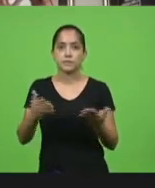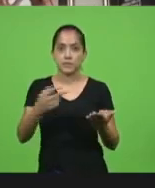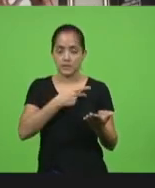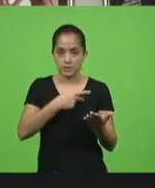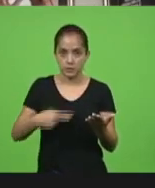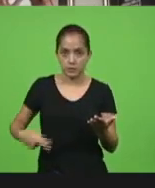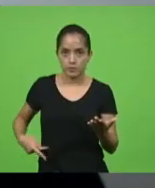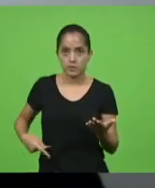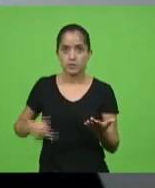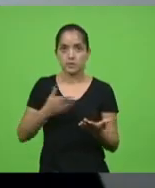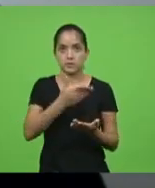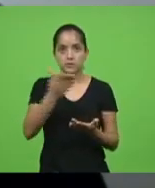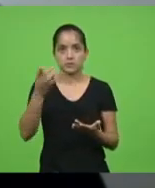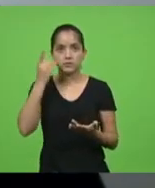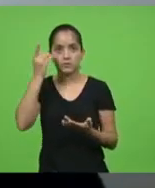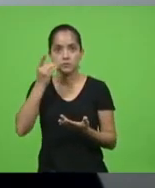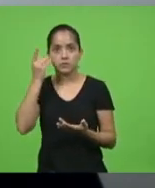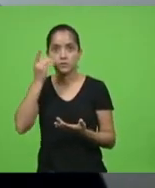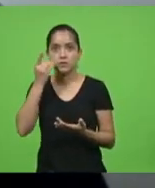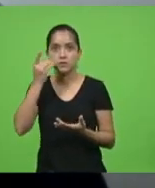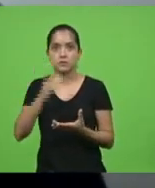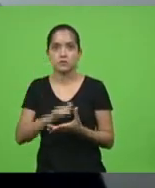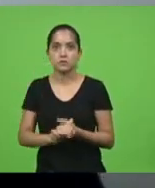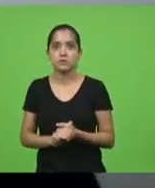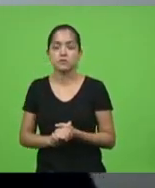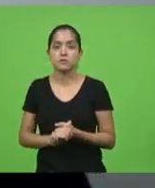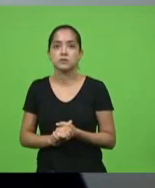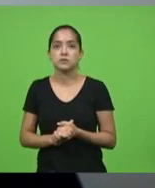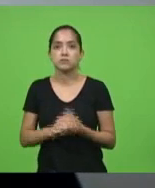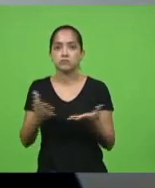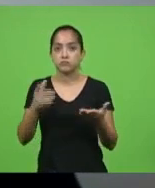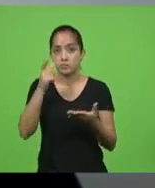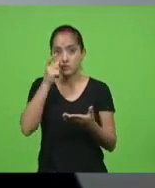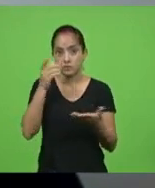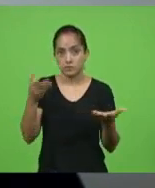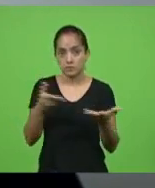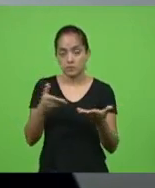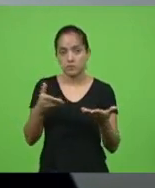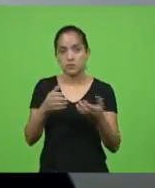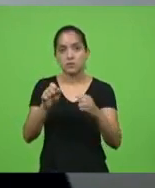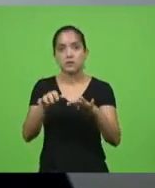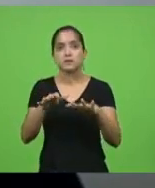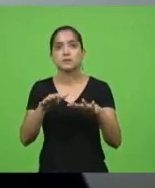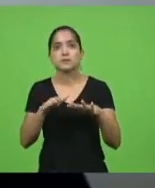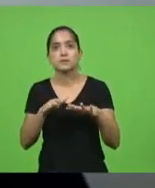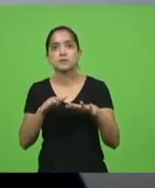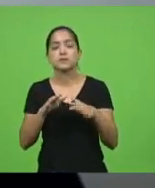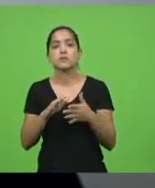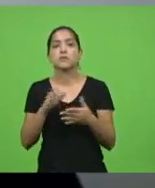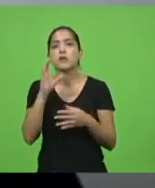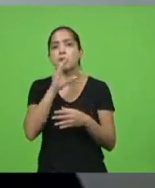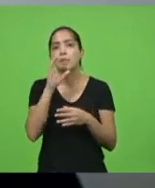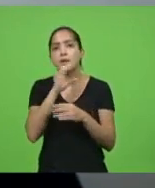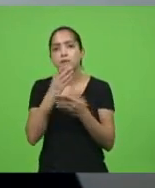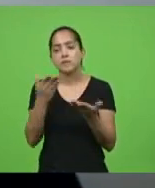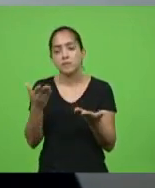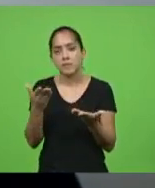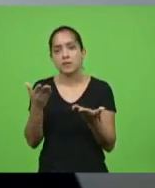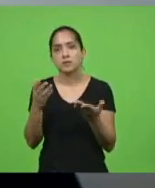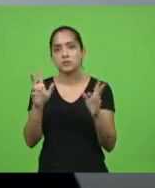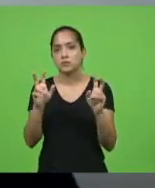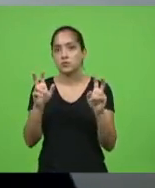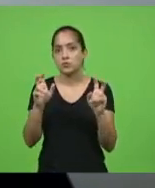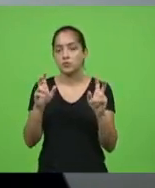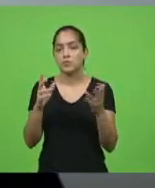deputados e deputadas as pessoas que nos ouvem falar brevemente a respeito de algumas